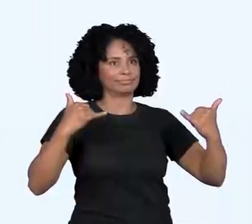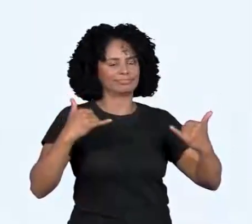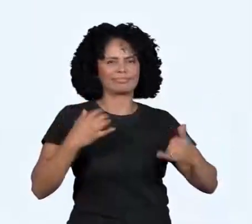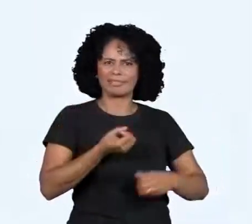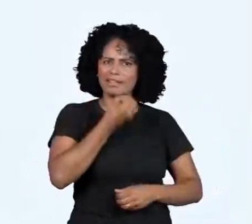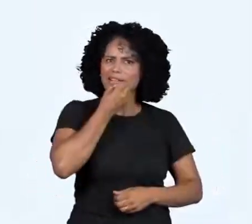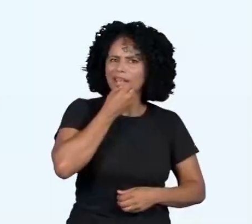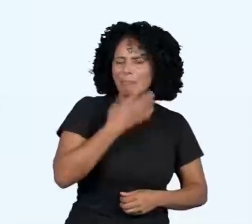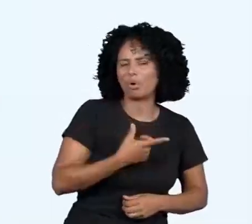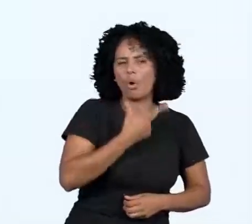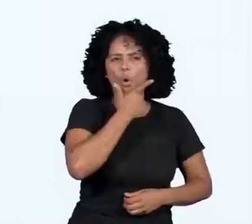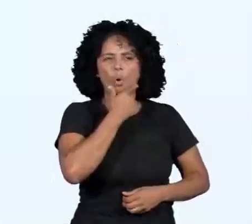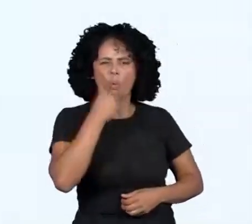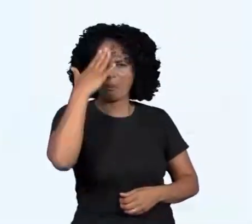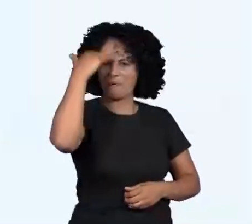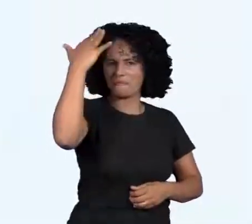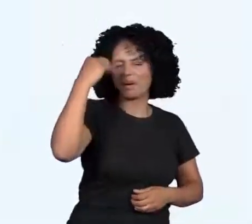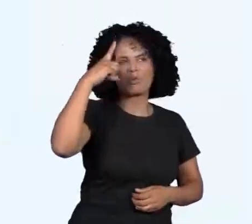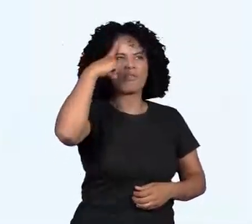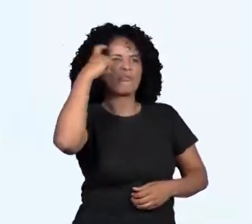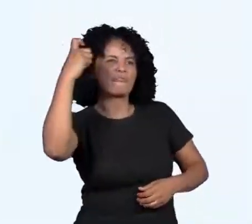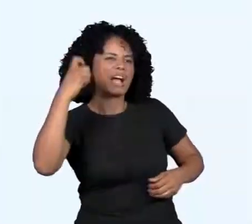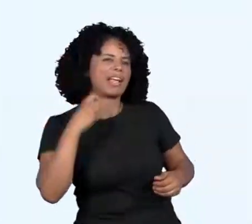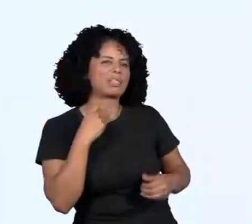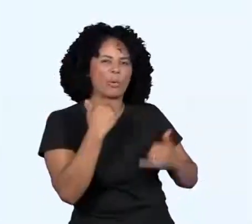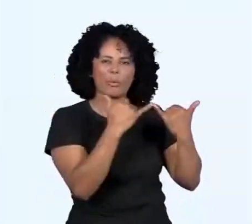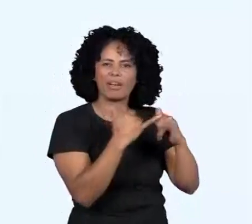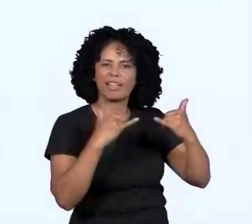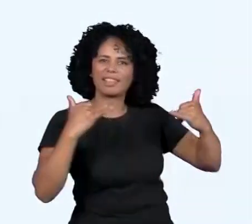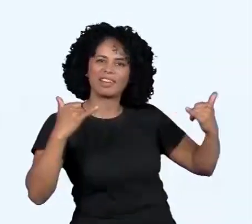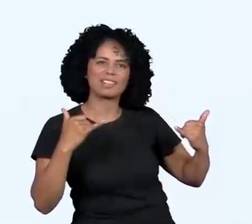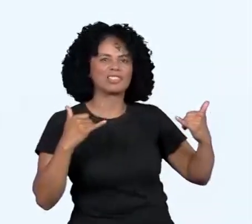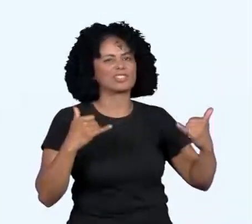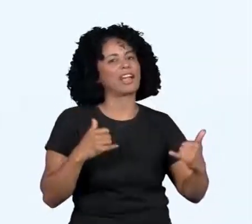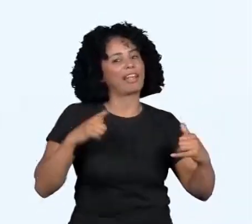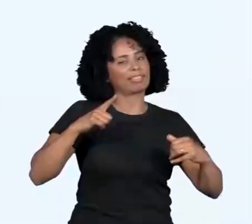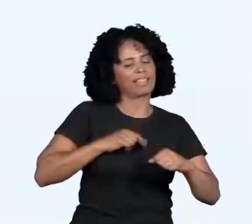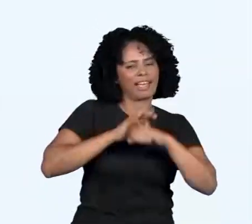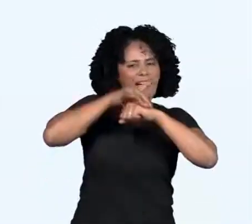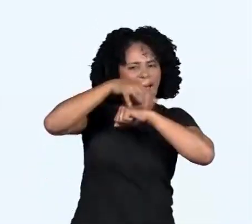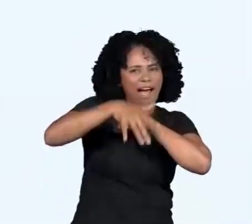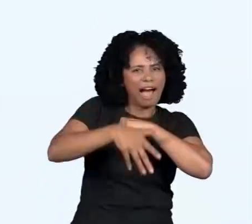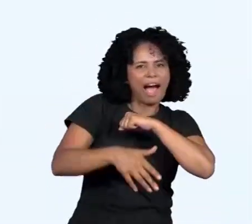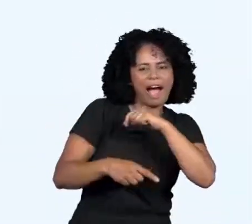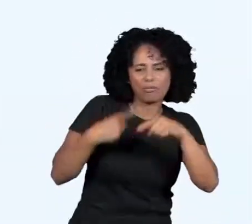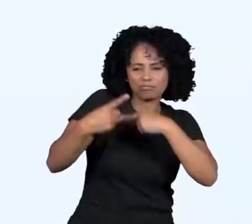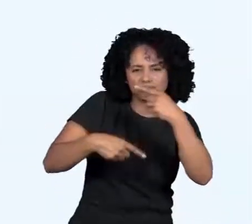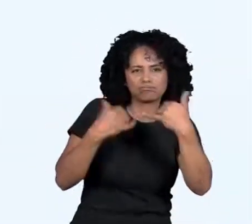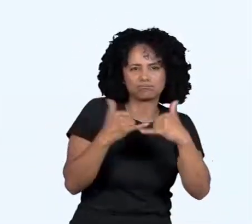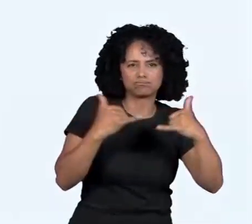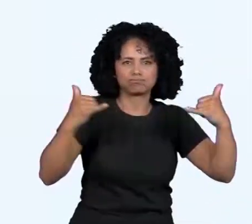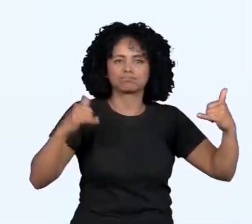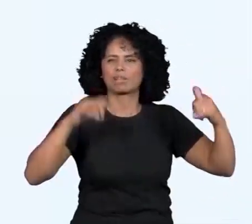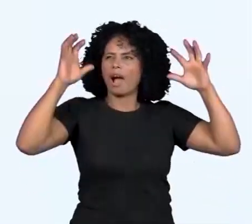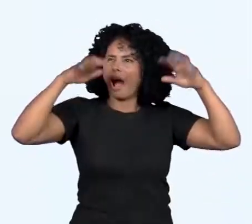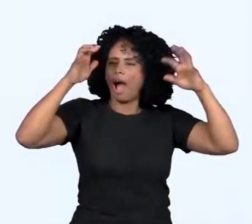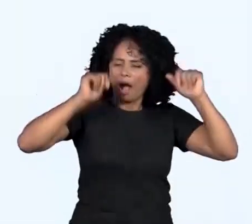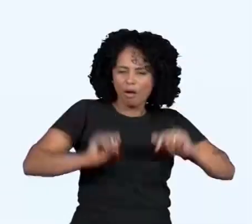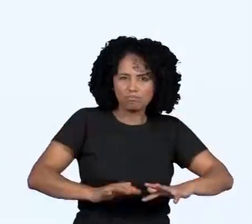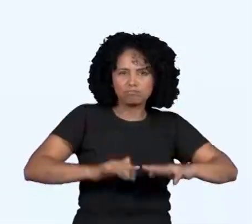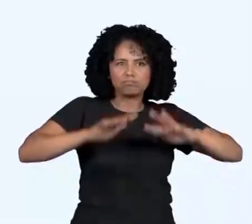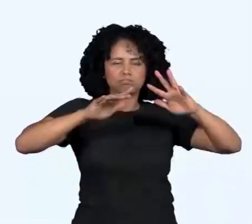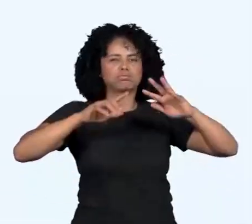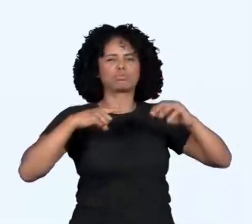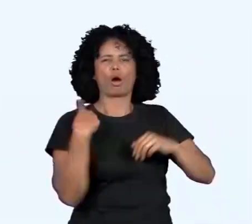de Benjamin estudou a energia elétrica que hoje vem das águas, que enchem as barragens que estão nas usinas e